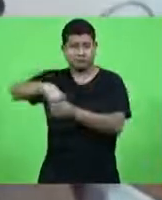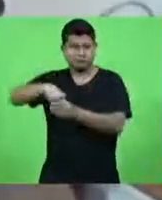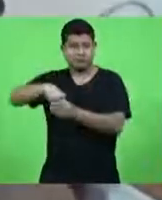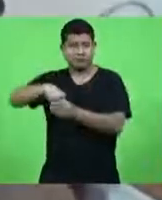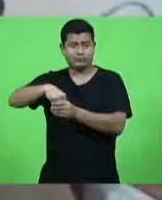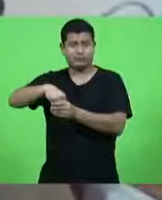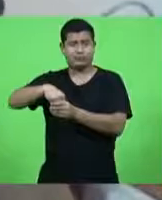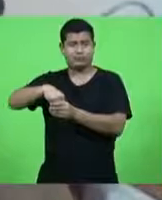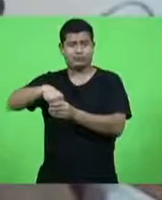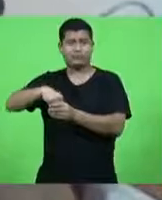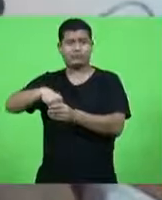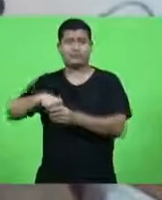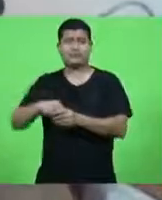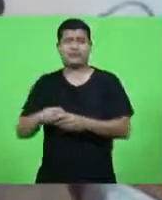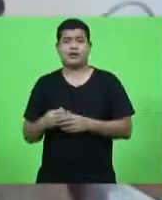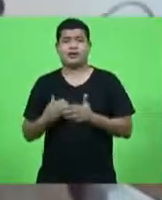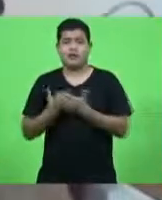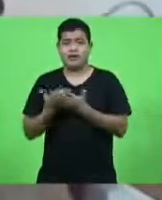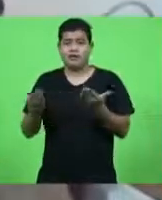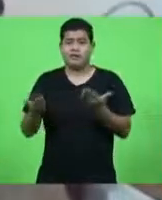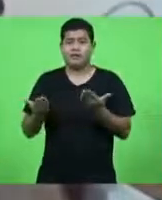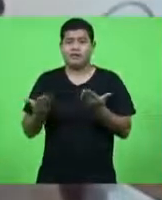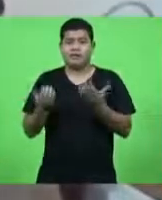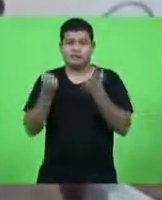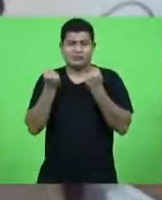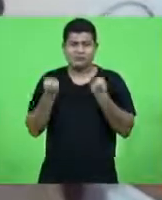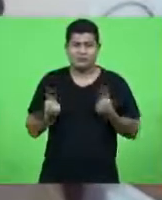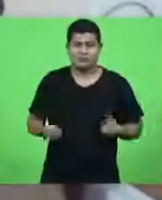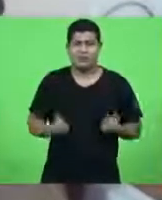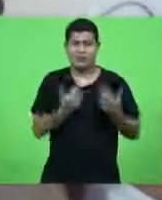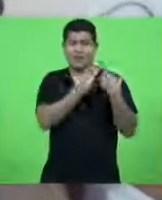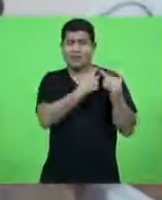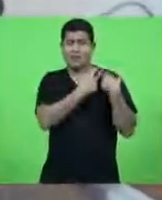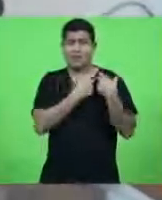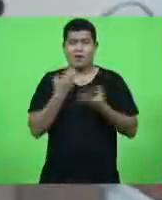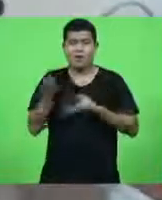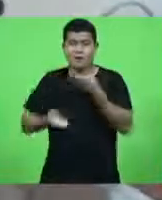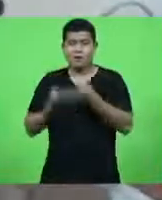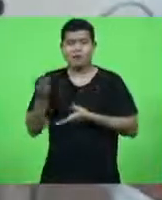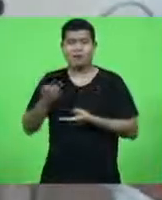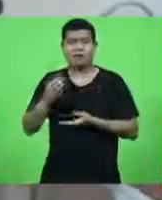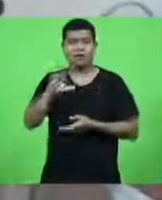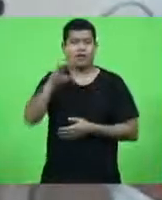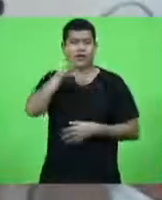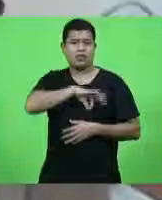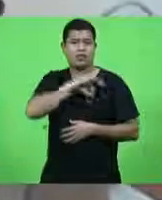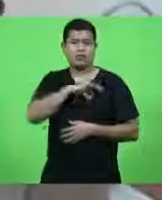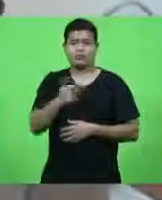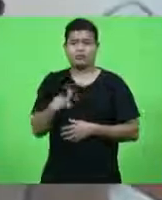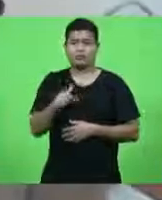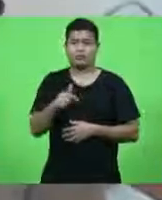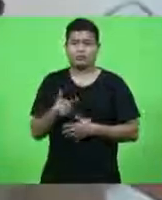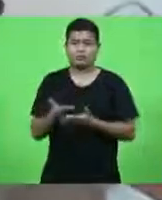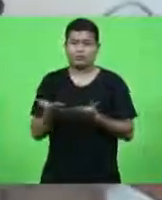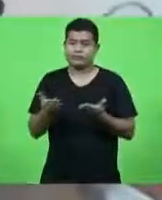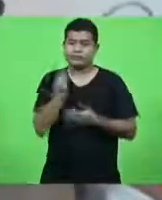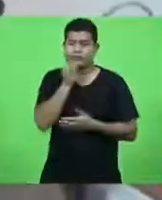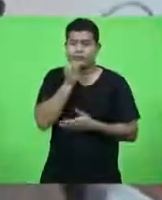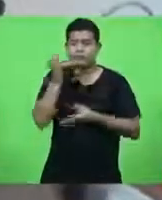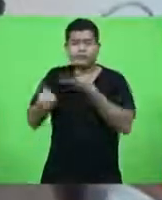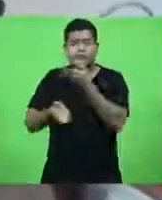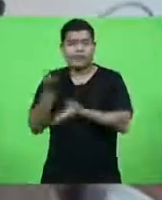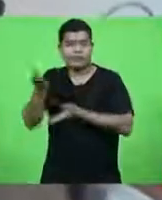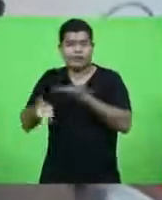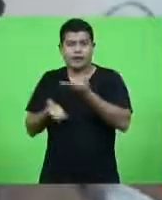a sobrecarga de tarefa de cuidados não remunerados, ou seja, cuidar da casa do filho e do marido e ainda apanhar.